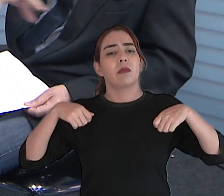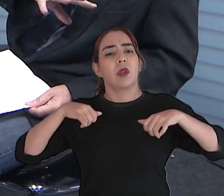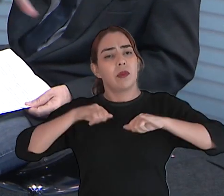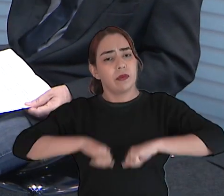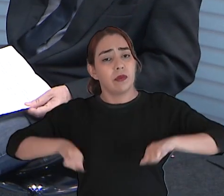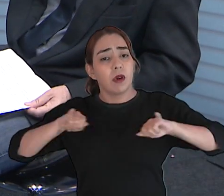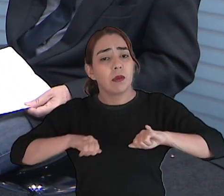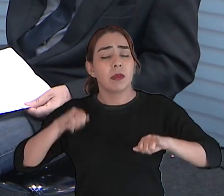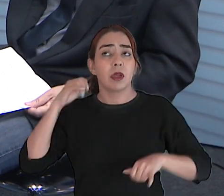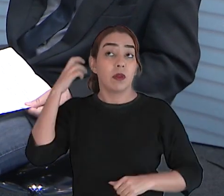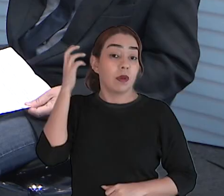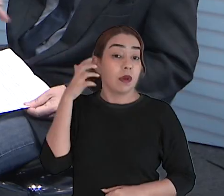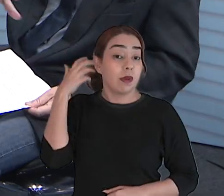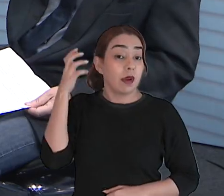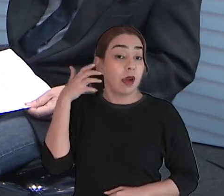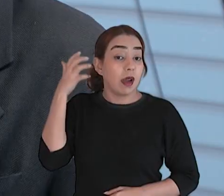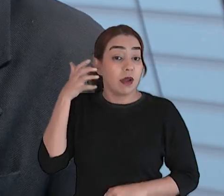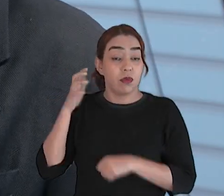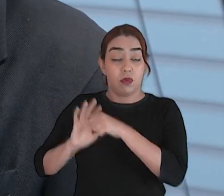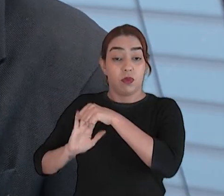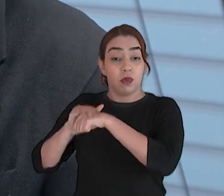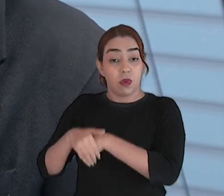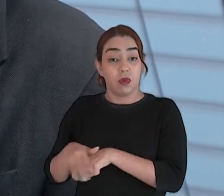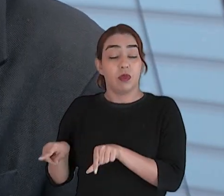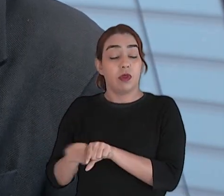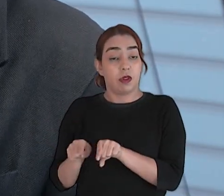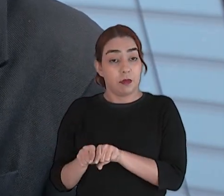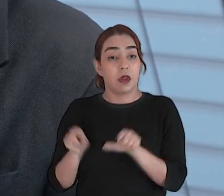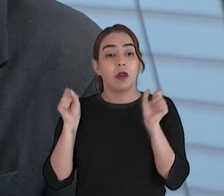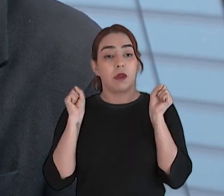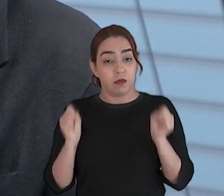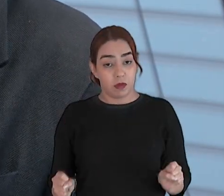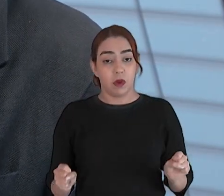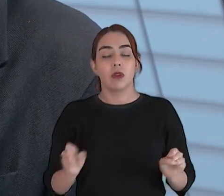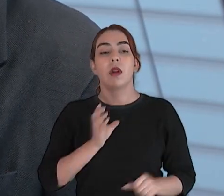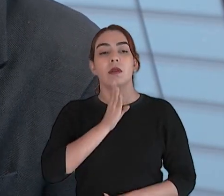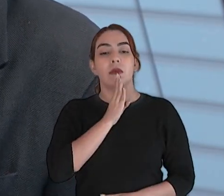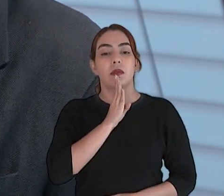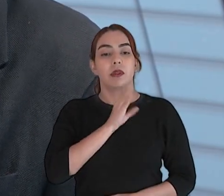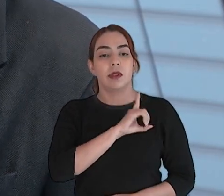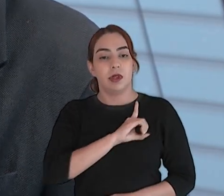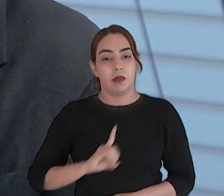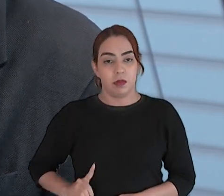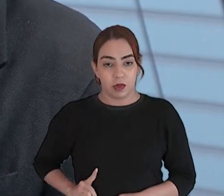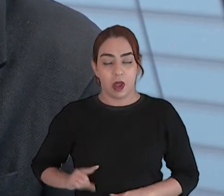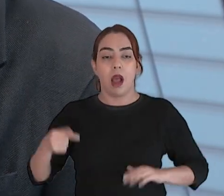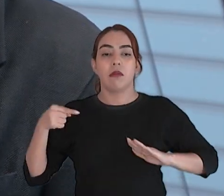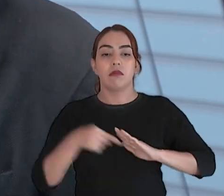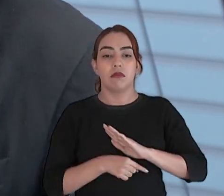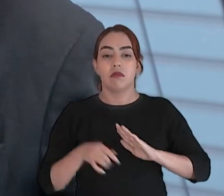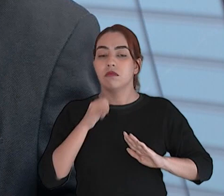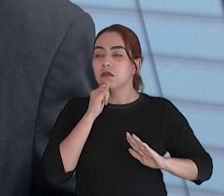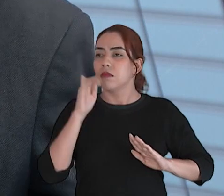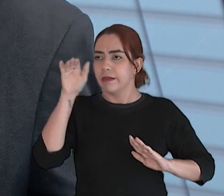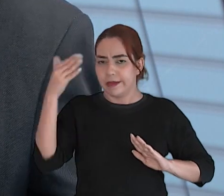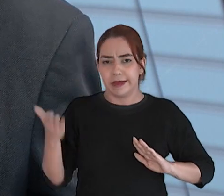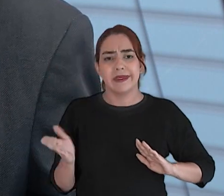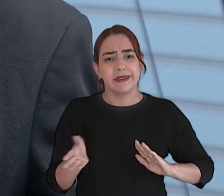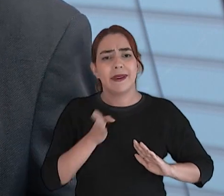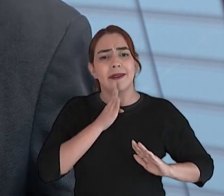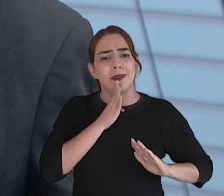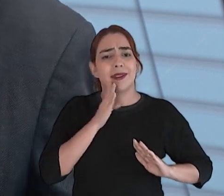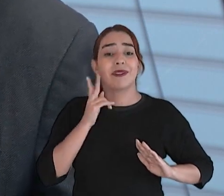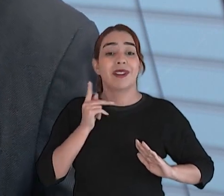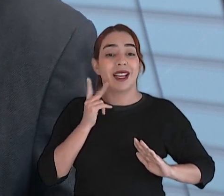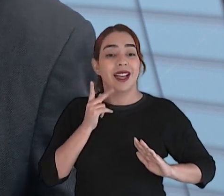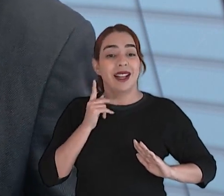ondas do rádio, para todo o Ceará à noite, entrando, possa conhecer seus representantes. O senhor já é uma figura pública conhecida muito fortemente em